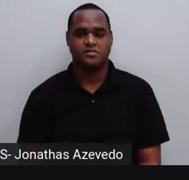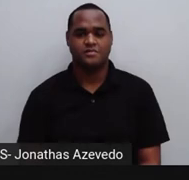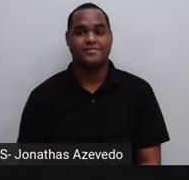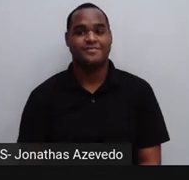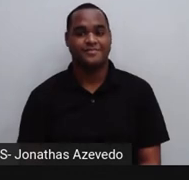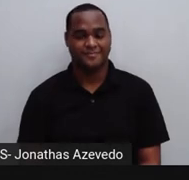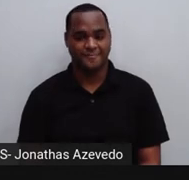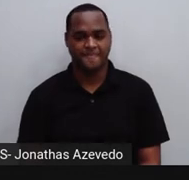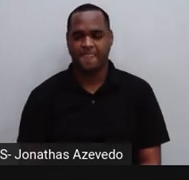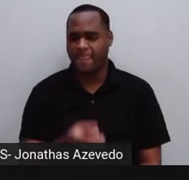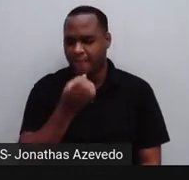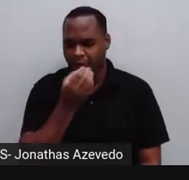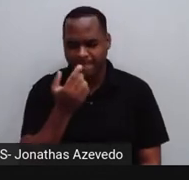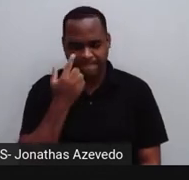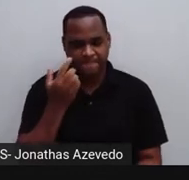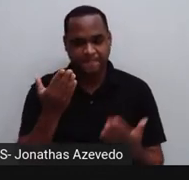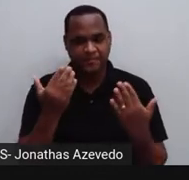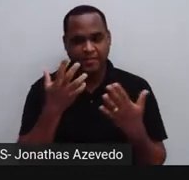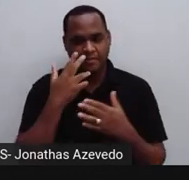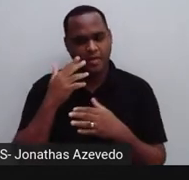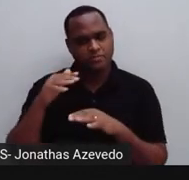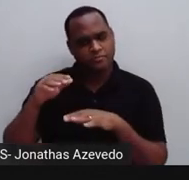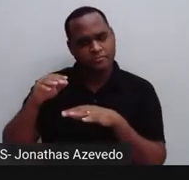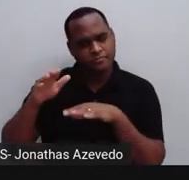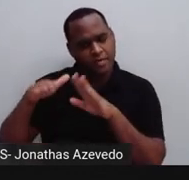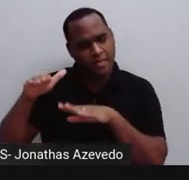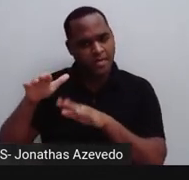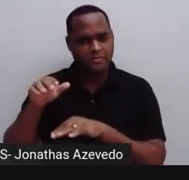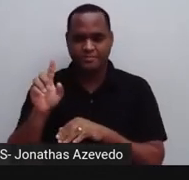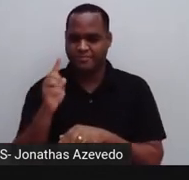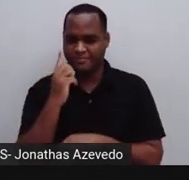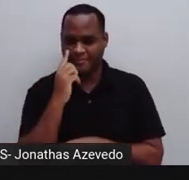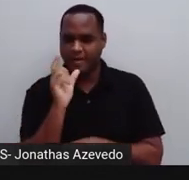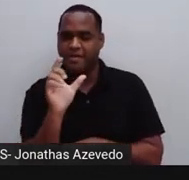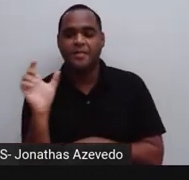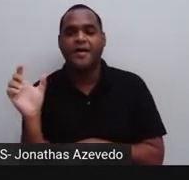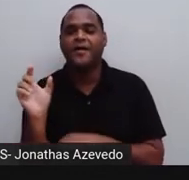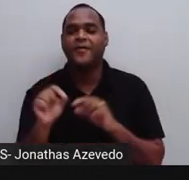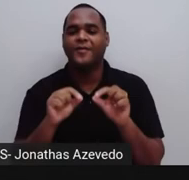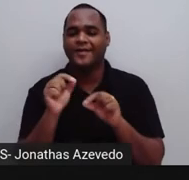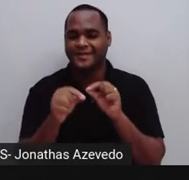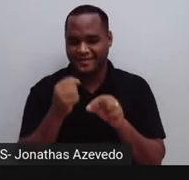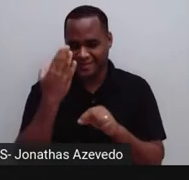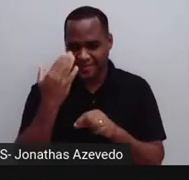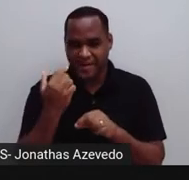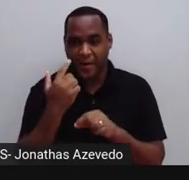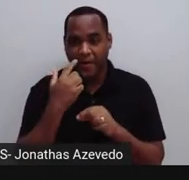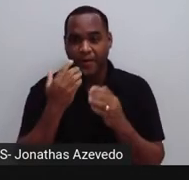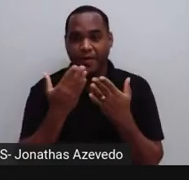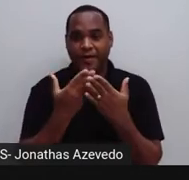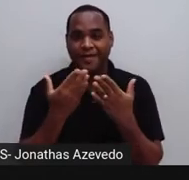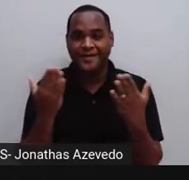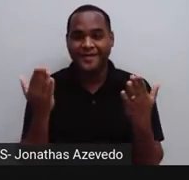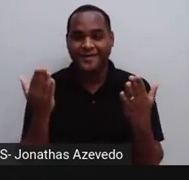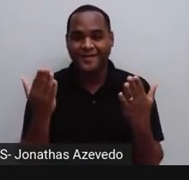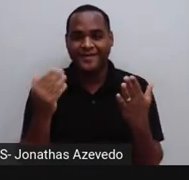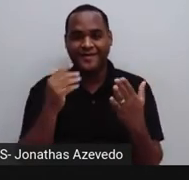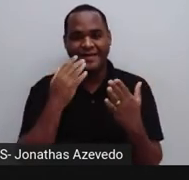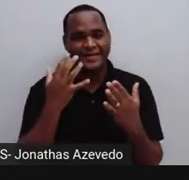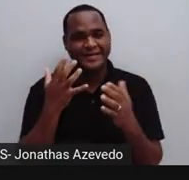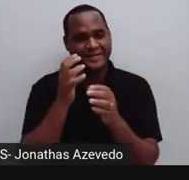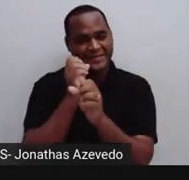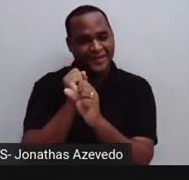Bom, vamos lá, sem suspensos, quais são as palavras que faltam ali? Olha só, a soma